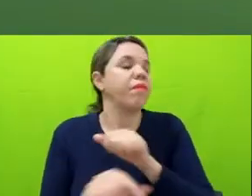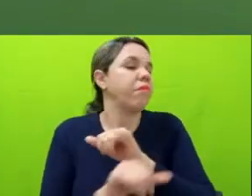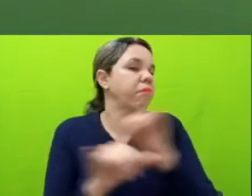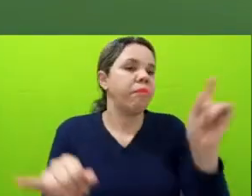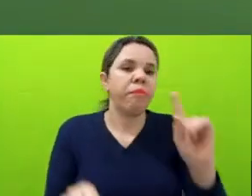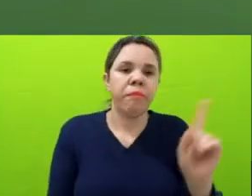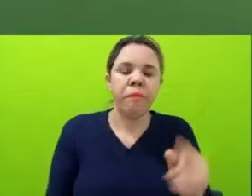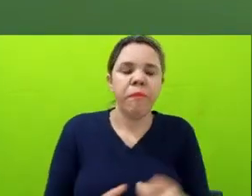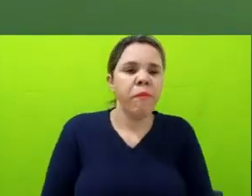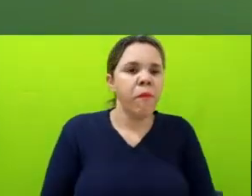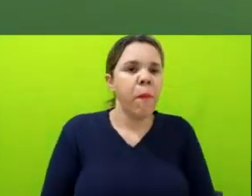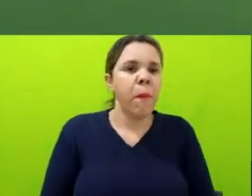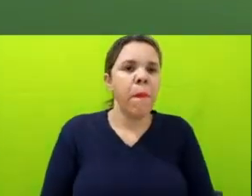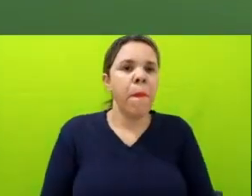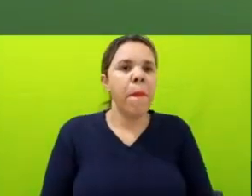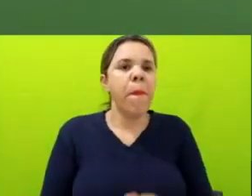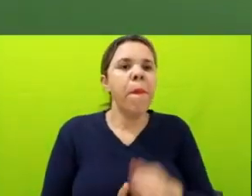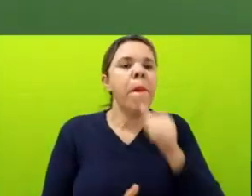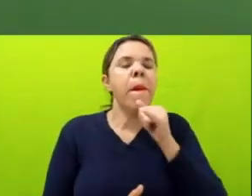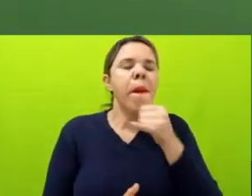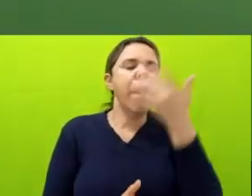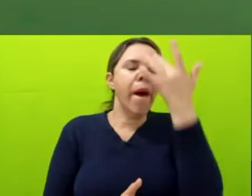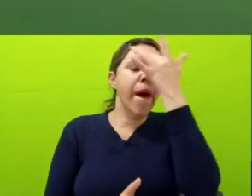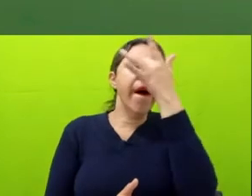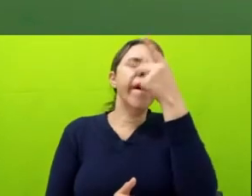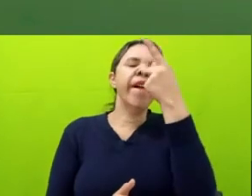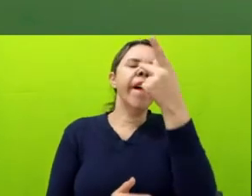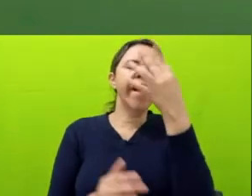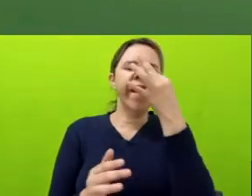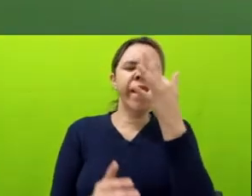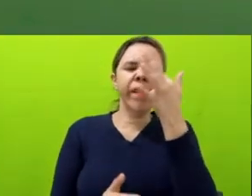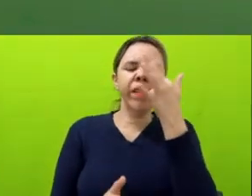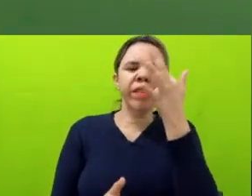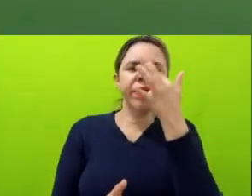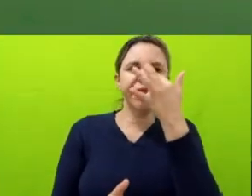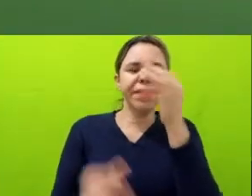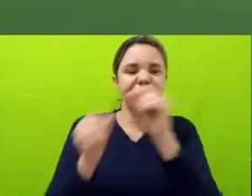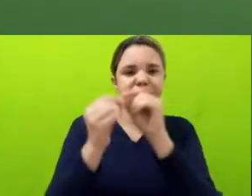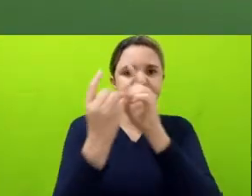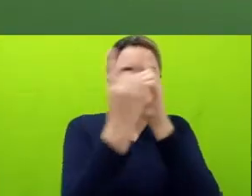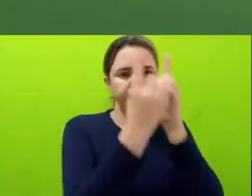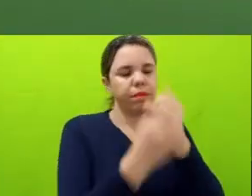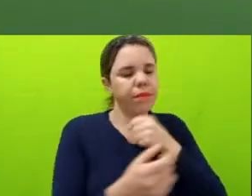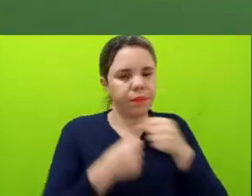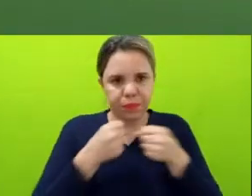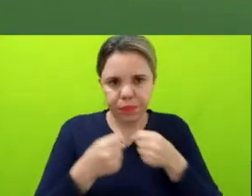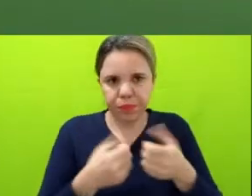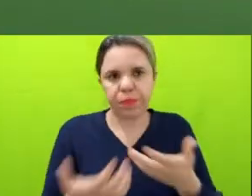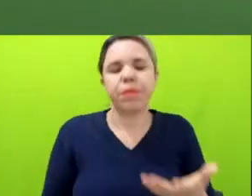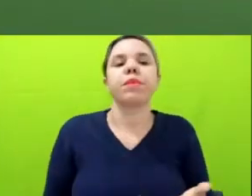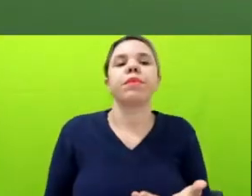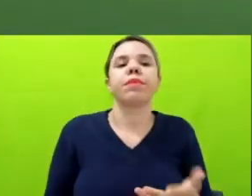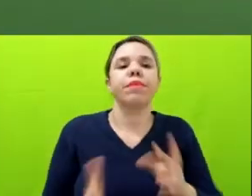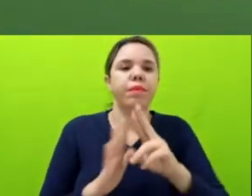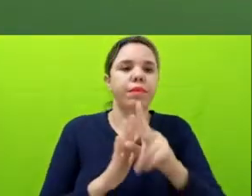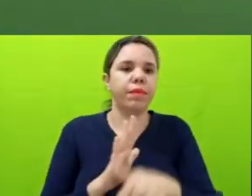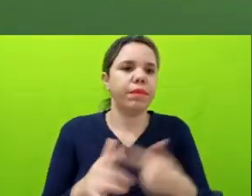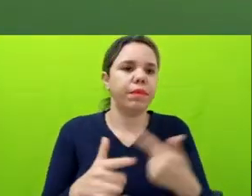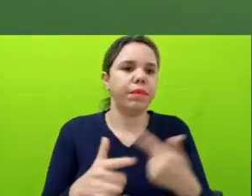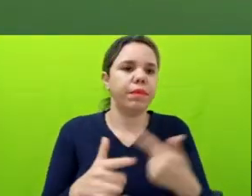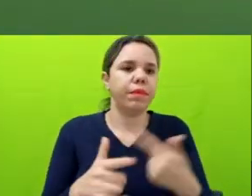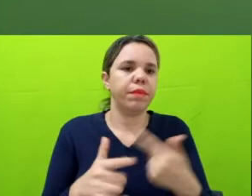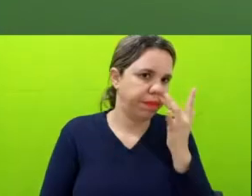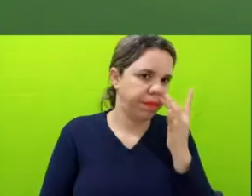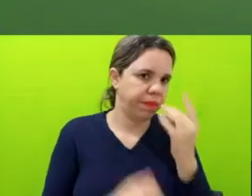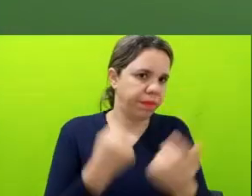Outro caso também que nos chamou a atenção foi quando fizemos a cobertura chamada Série do Ouro do Sangue Yanomami,